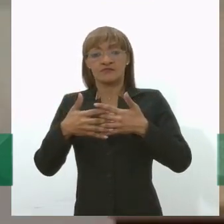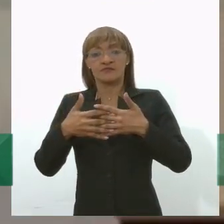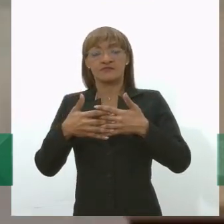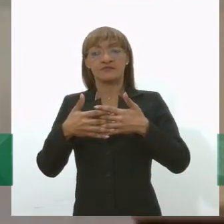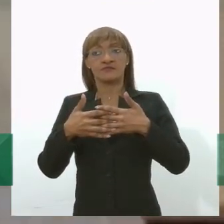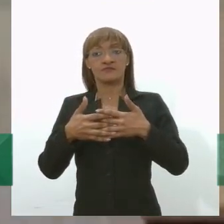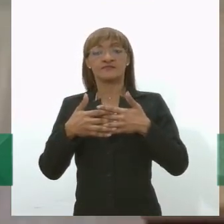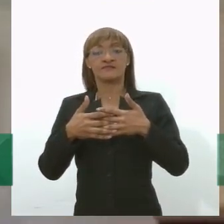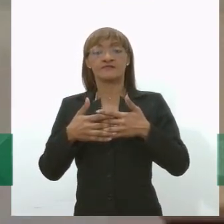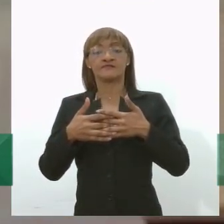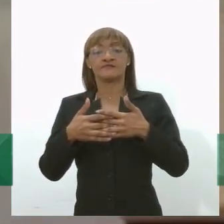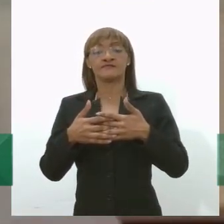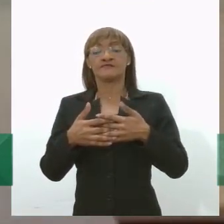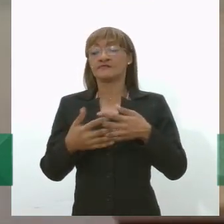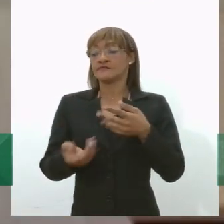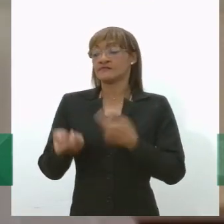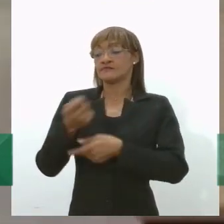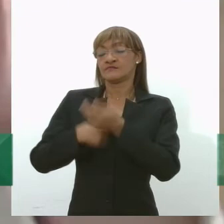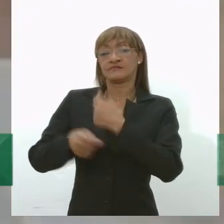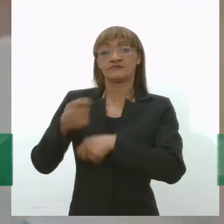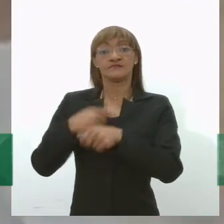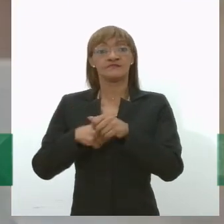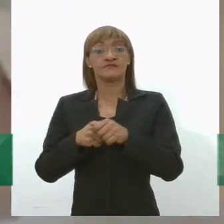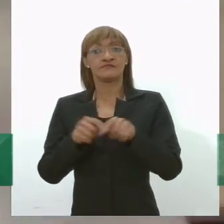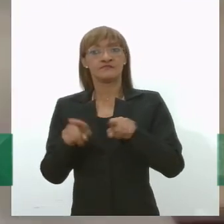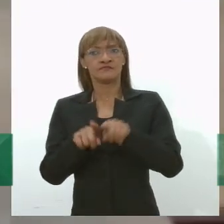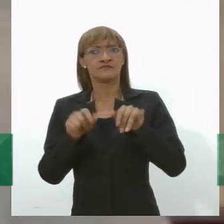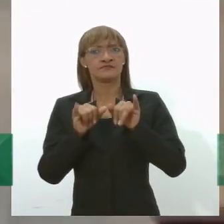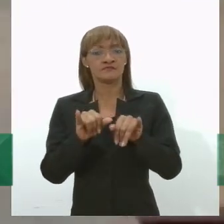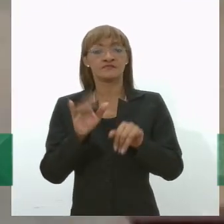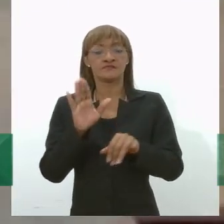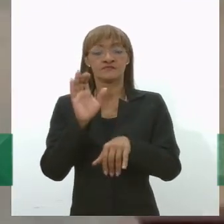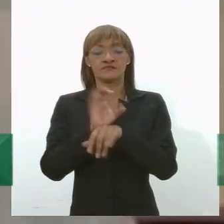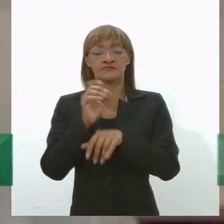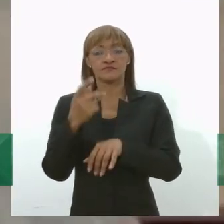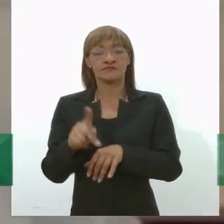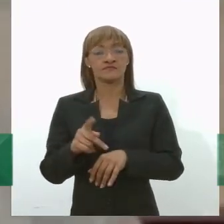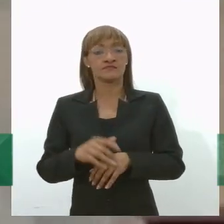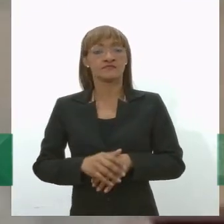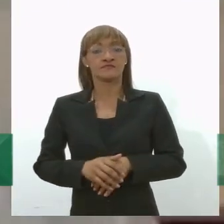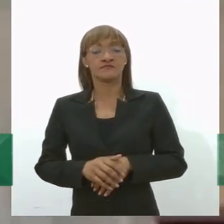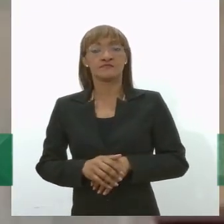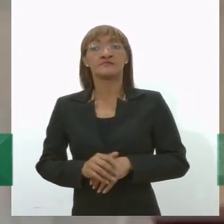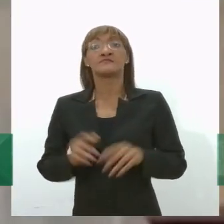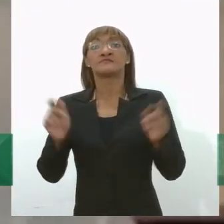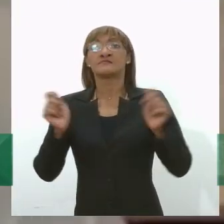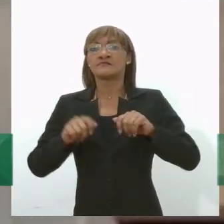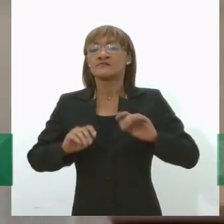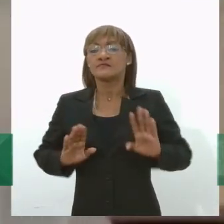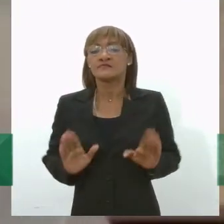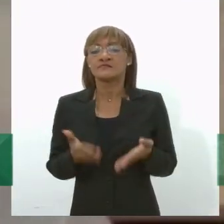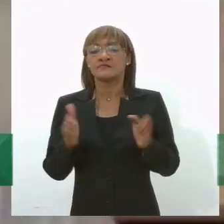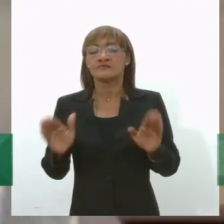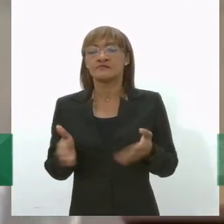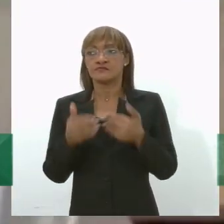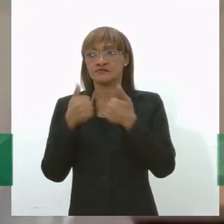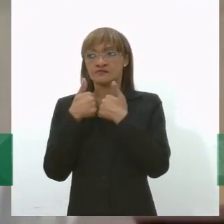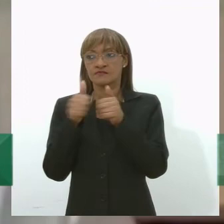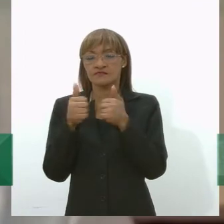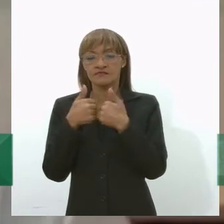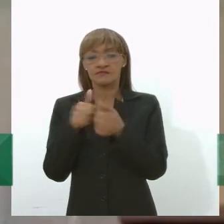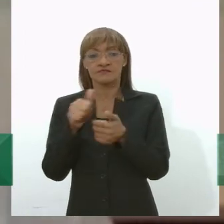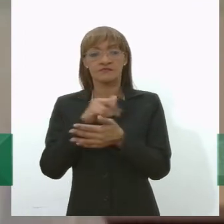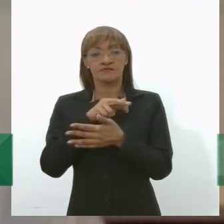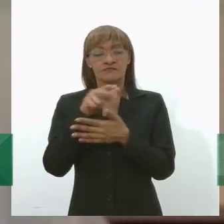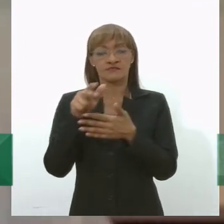mercado interno daquele município daquele estado seria a gente incentivar o uso no transporte coletivo o uso na